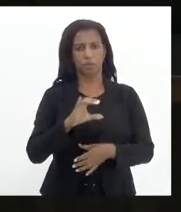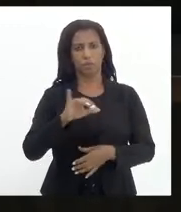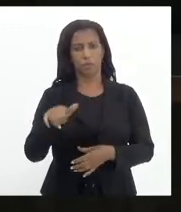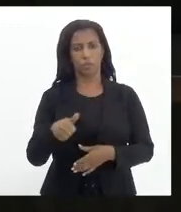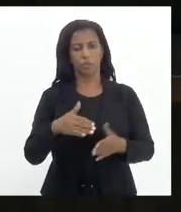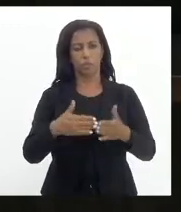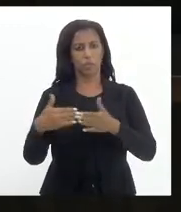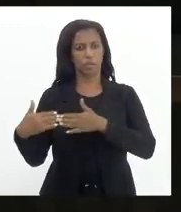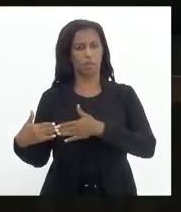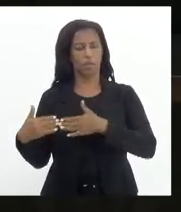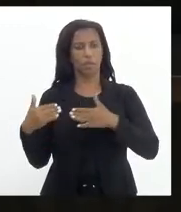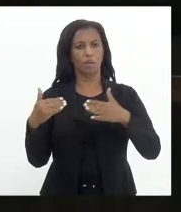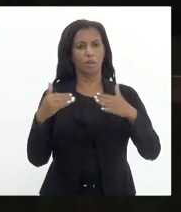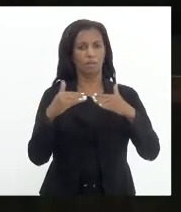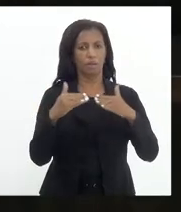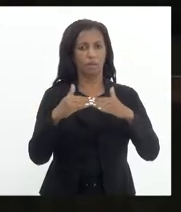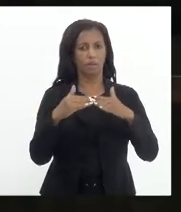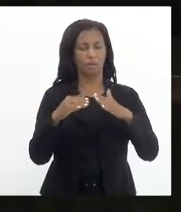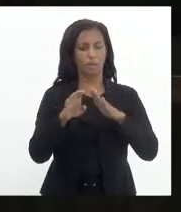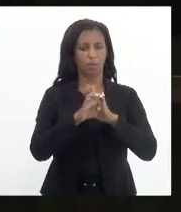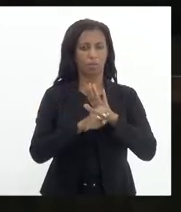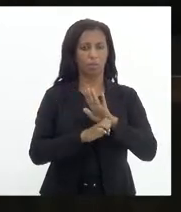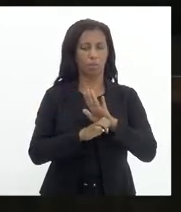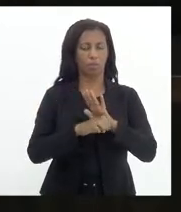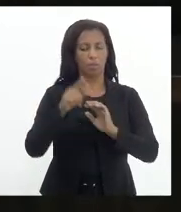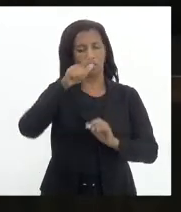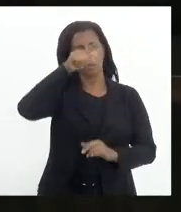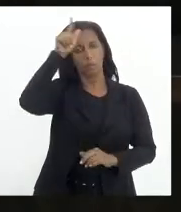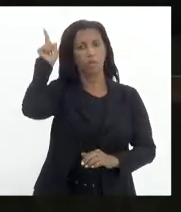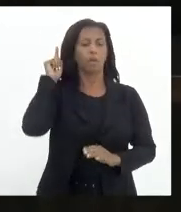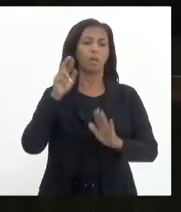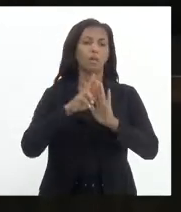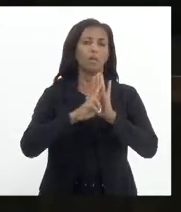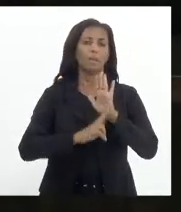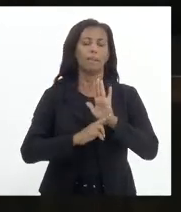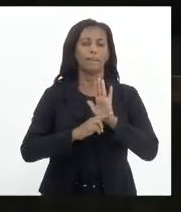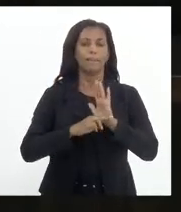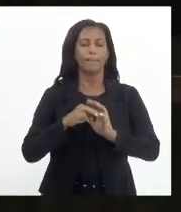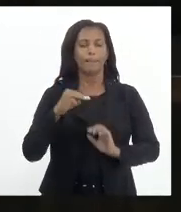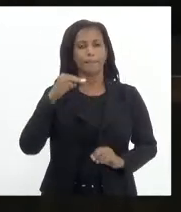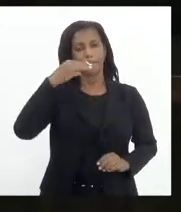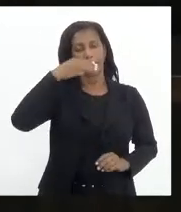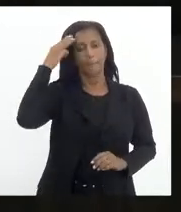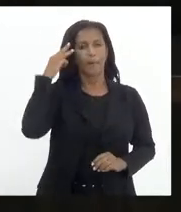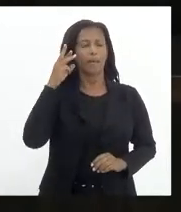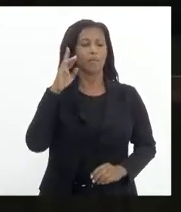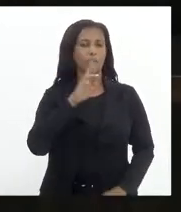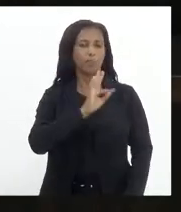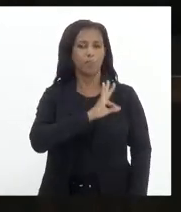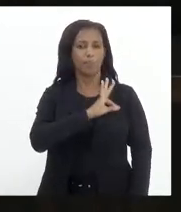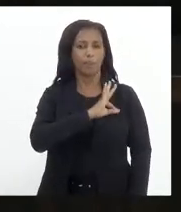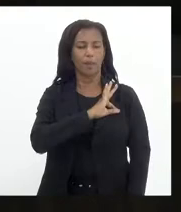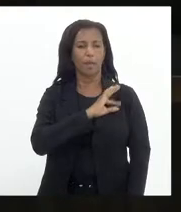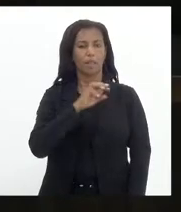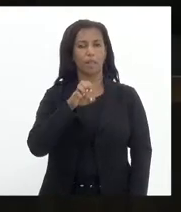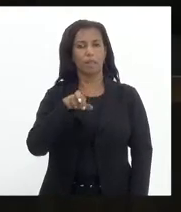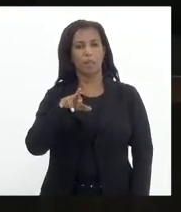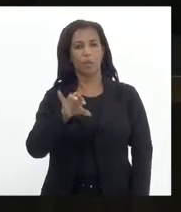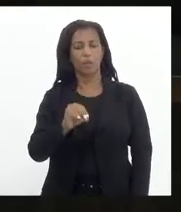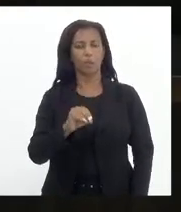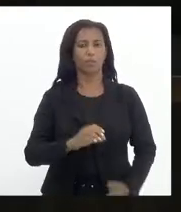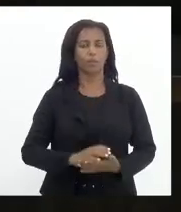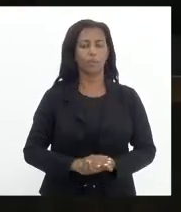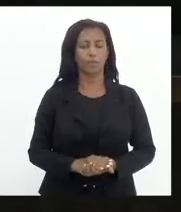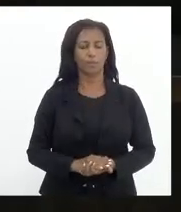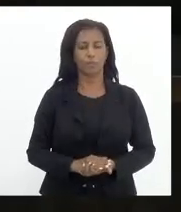separado, favorável com emendas do deputado Luiz Paulo. Relatores, deputados Márcio Pacheco, Eurico Júnior, Marta Rocha e Márcio Pacheco.